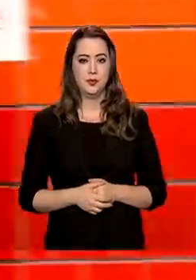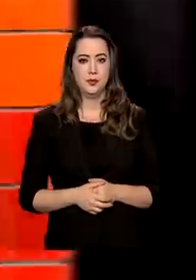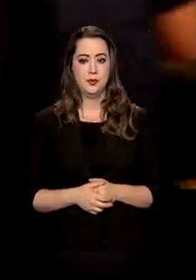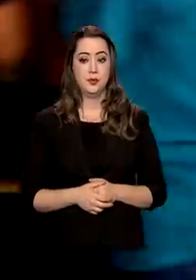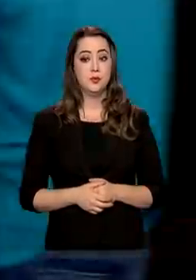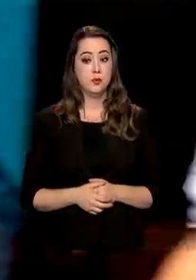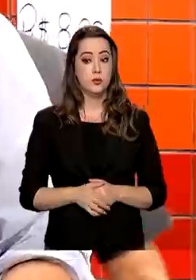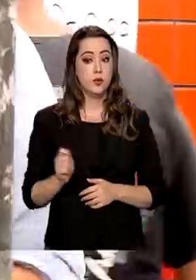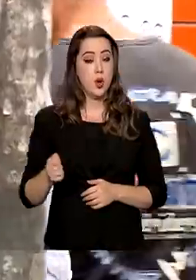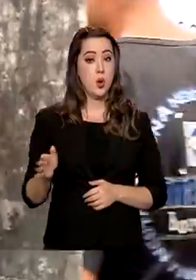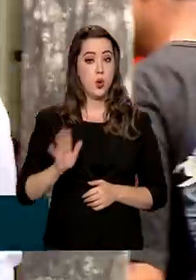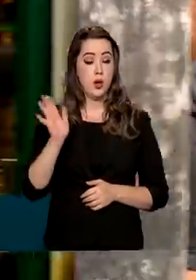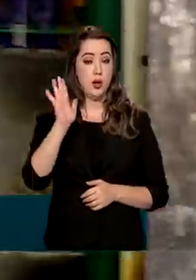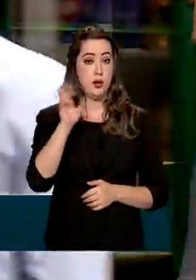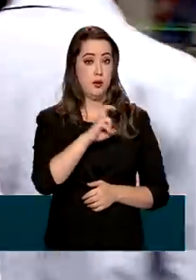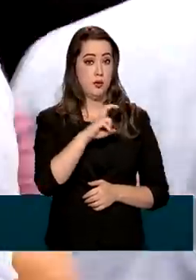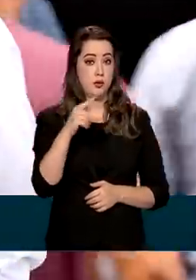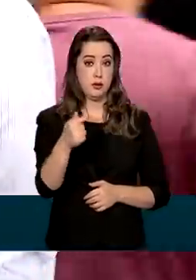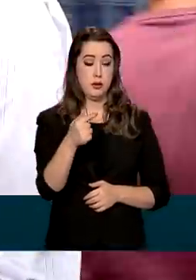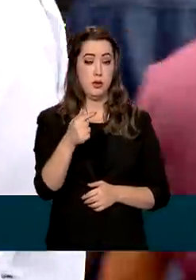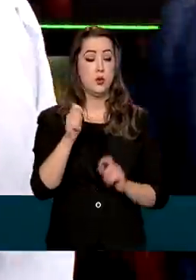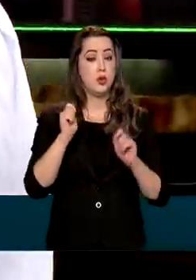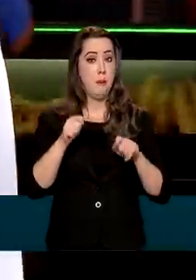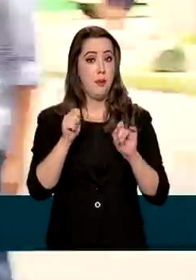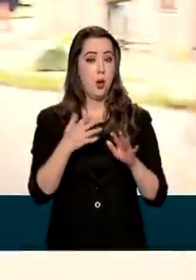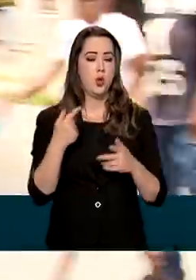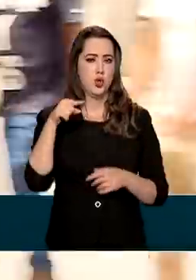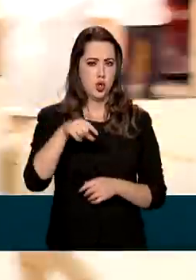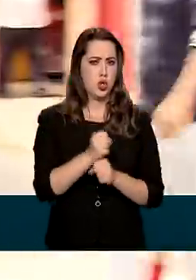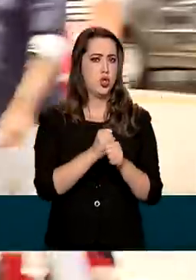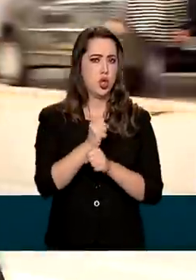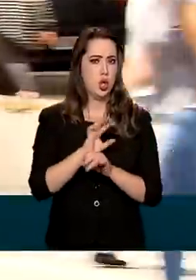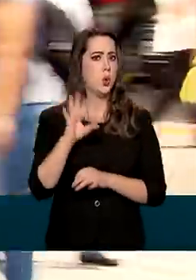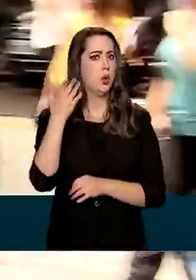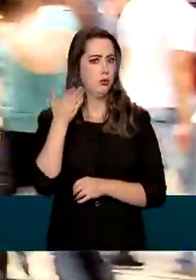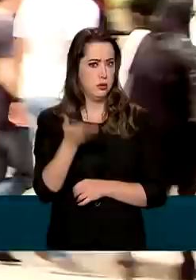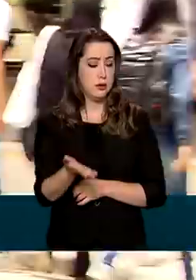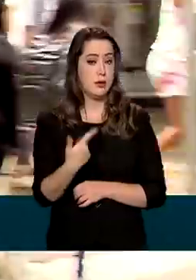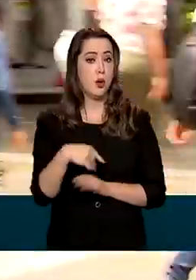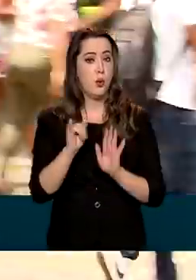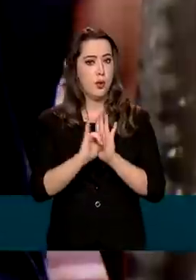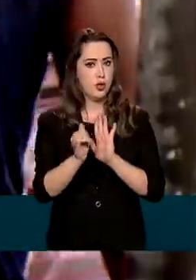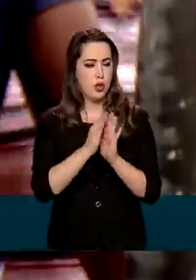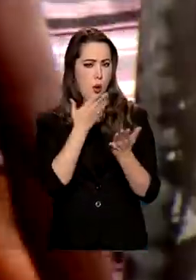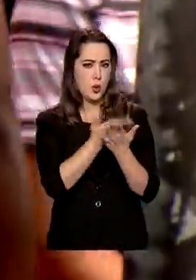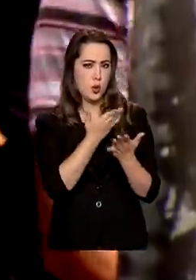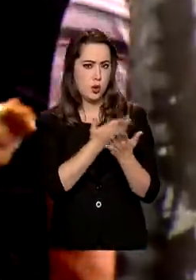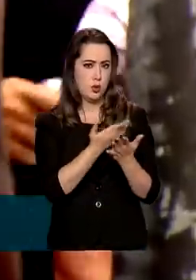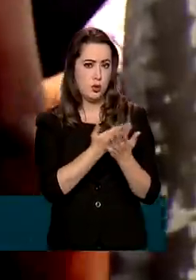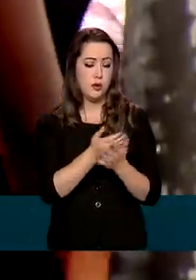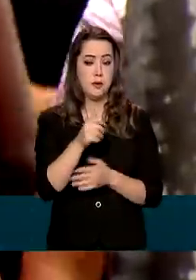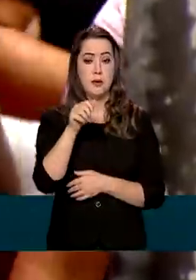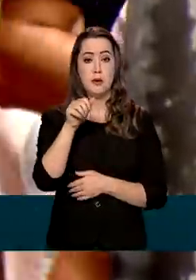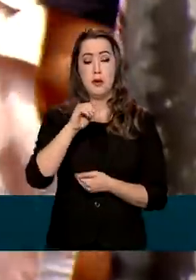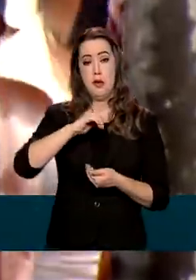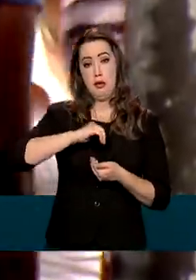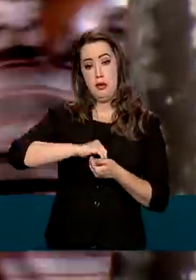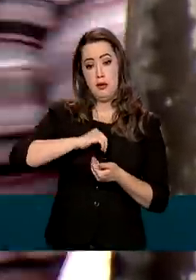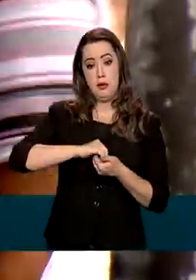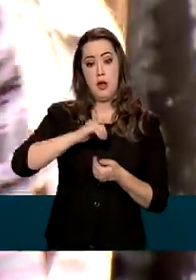O leilão do 5G deve ser concluído ainda este ano. O edital está em análise na Agência Nacional de